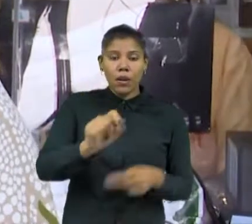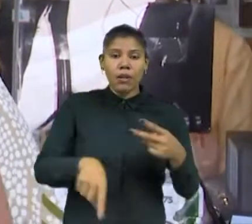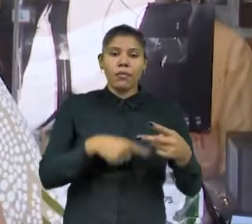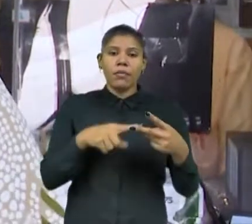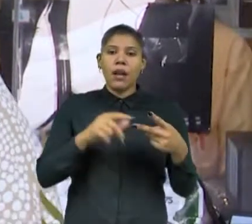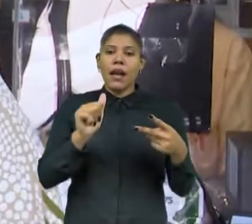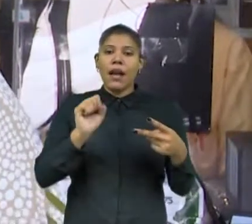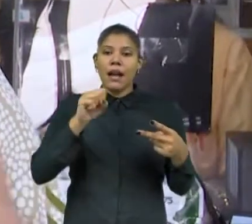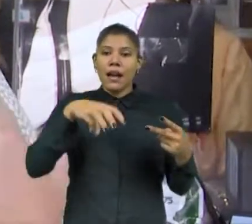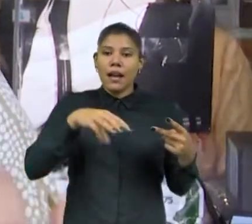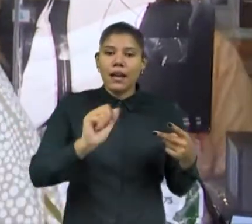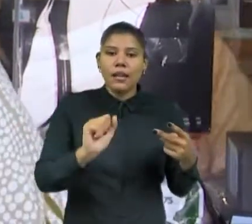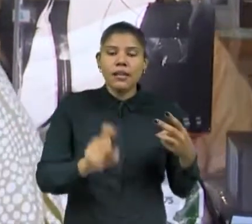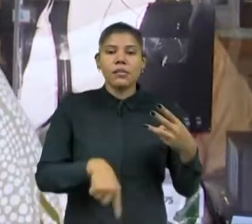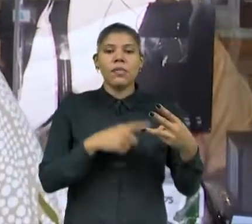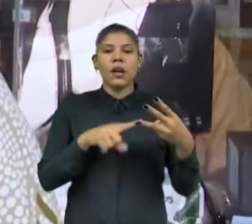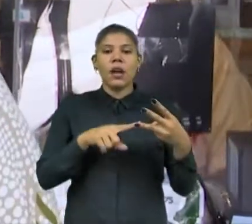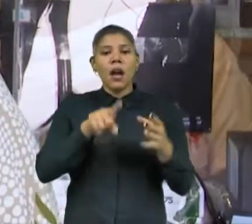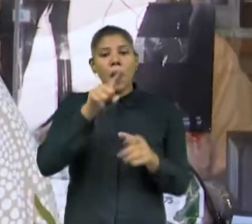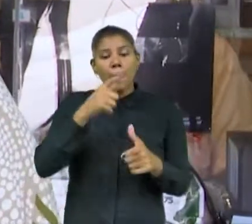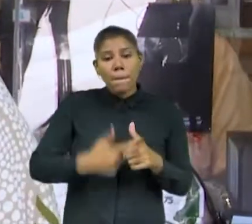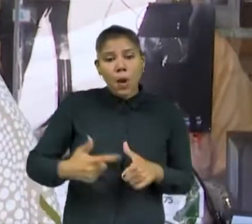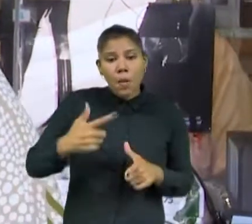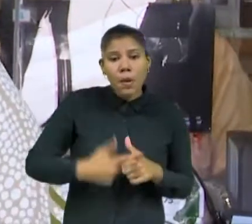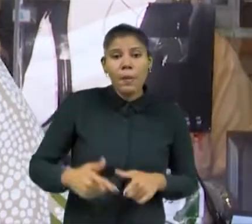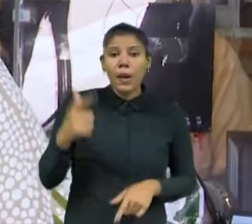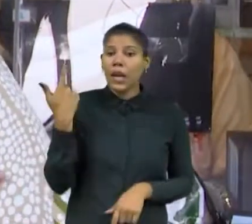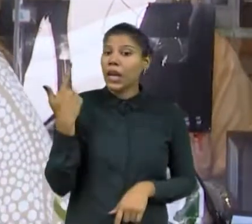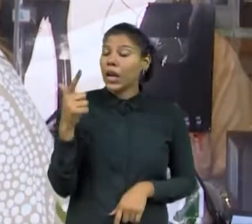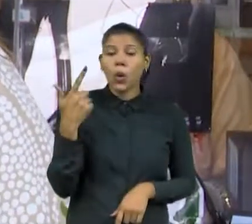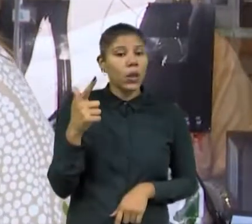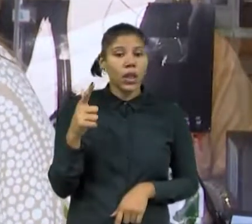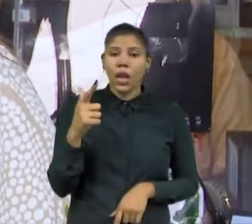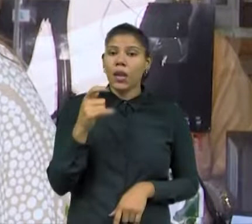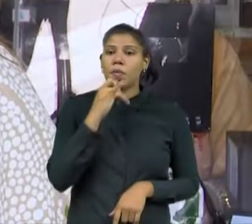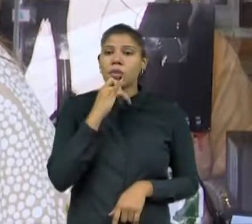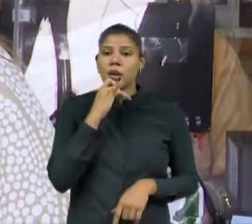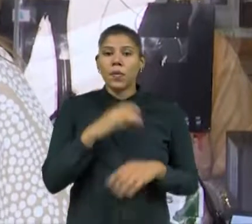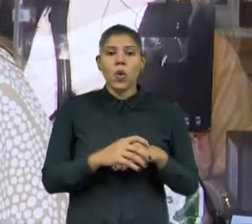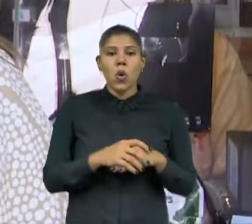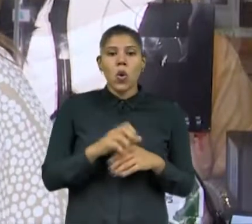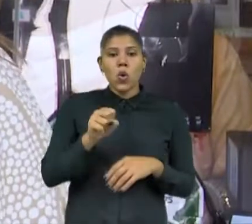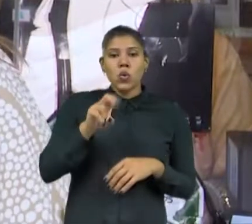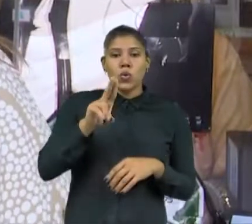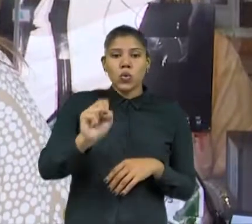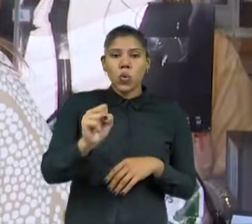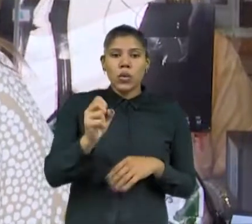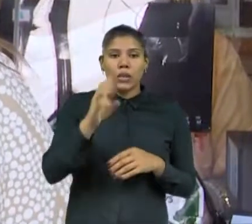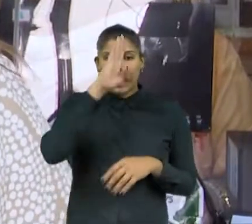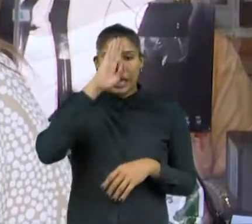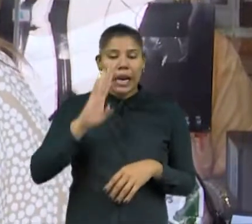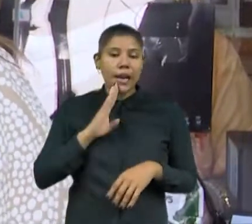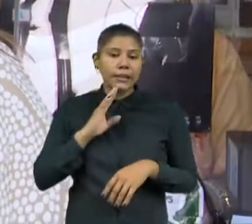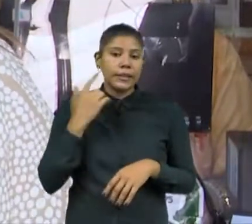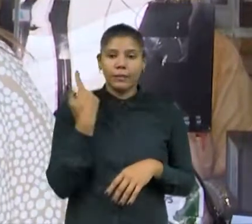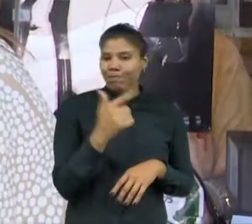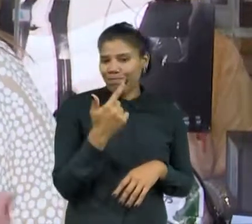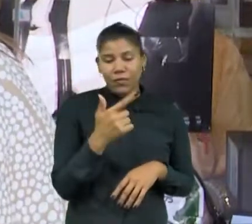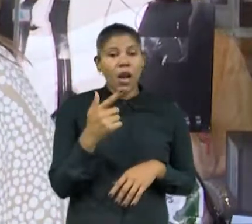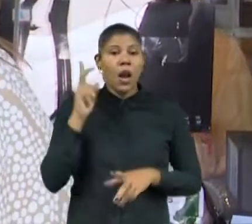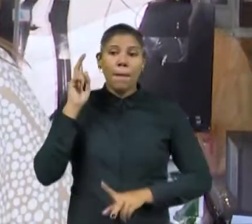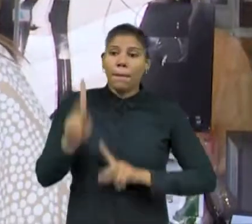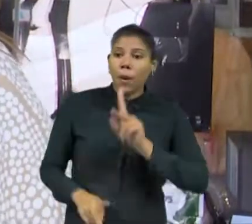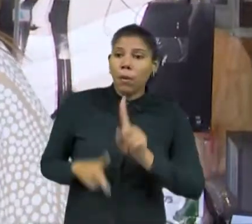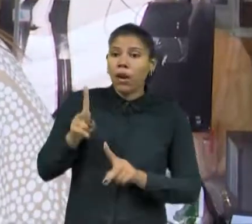disponíveis, muitas vezes, nas farmácias do SUS. Então, a população vai buscar esses medicamentos de